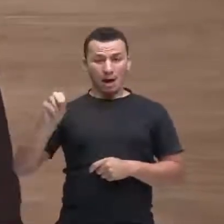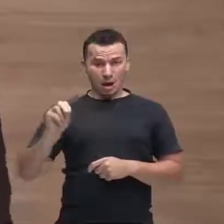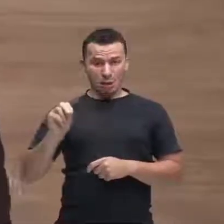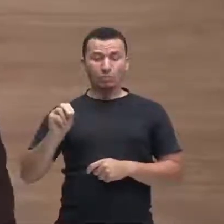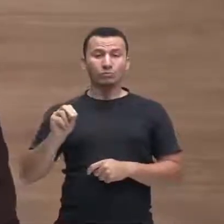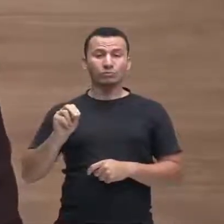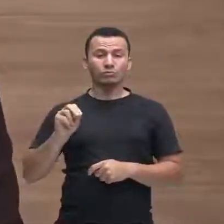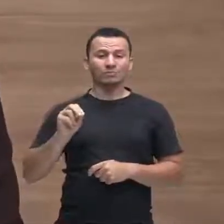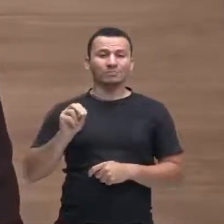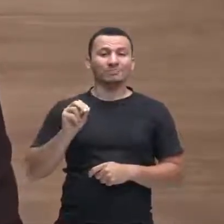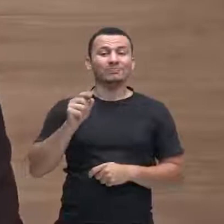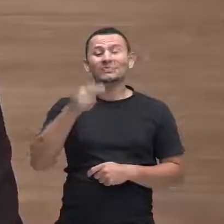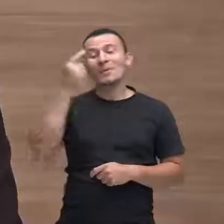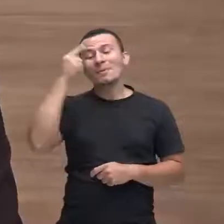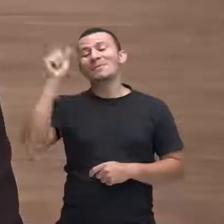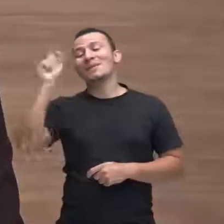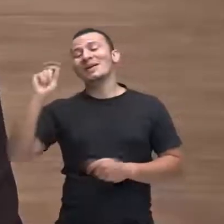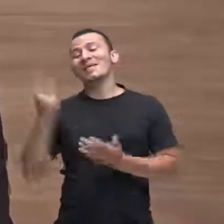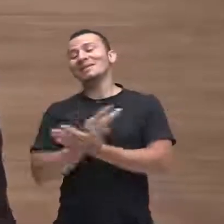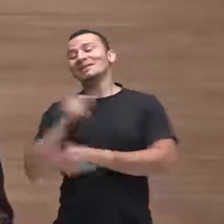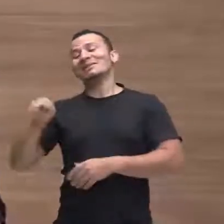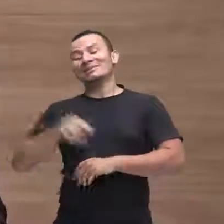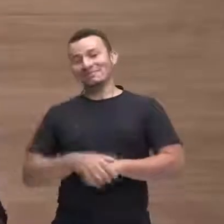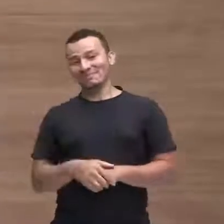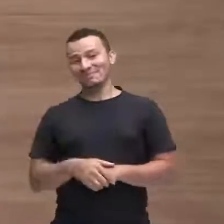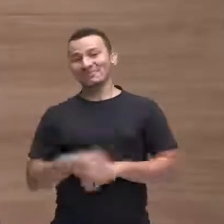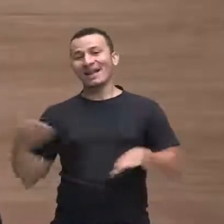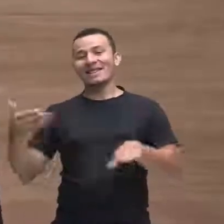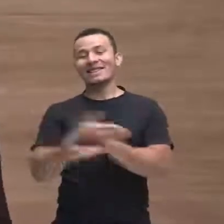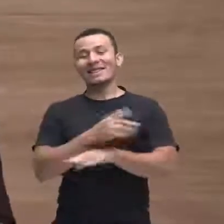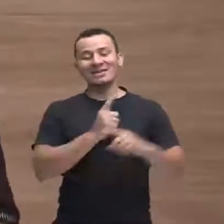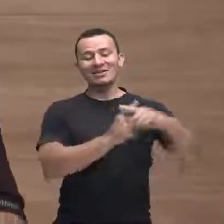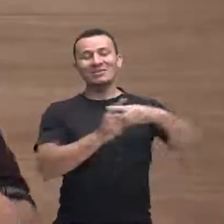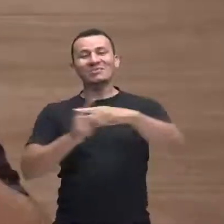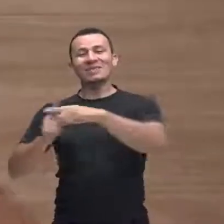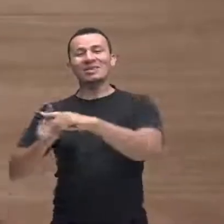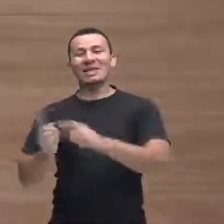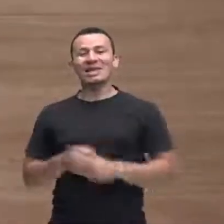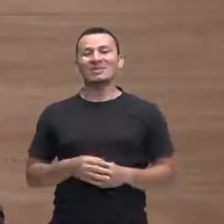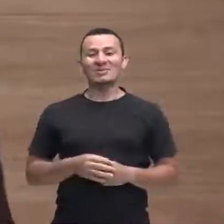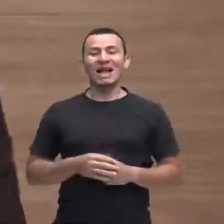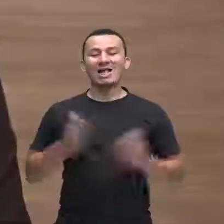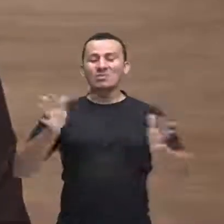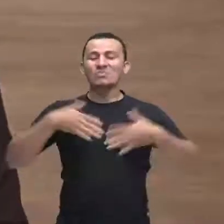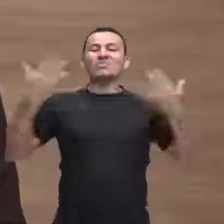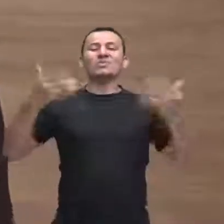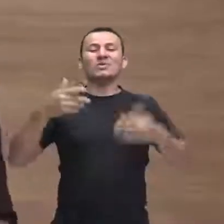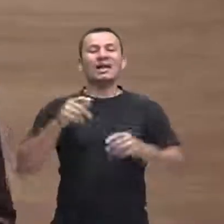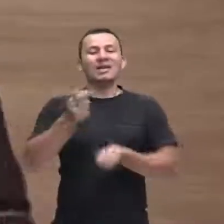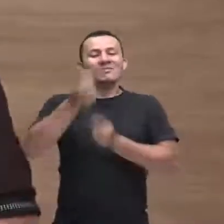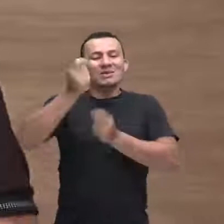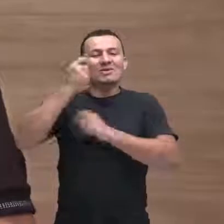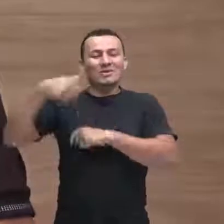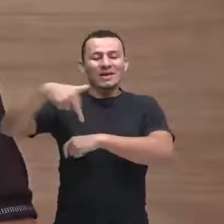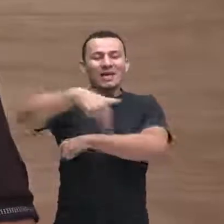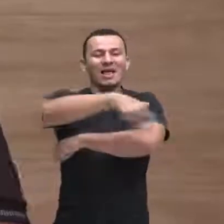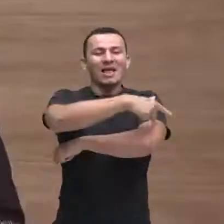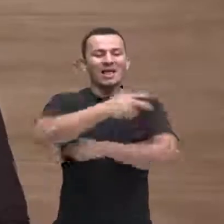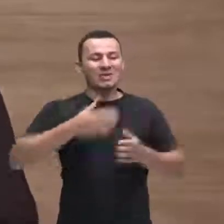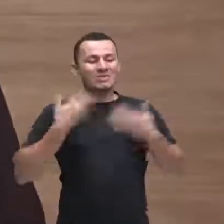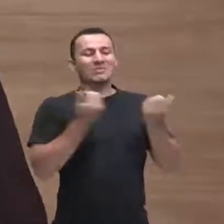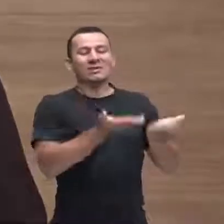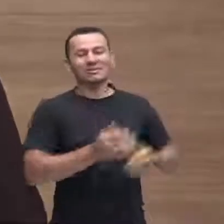adivinem para onde ele ia? Para dentro do cemitério, para assustar os pescadores quando passavam. Só que uma noite,